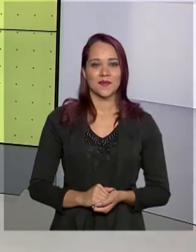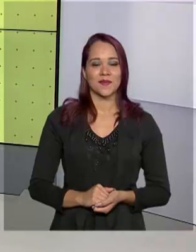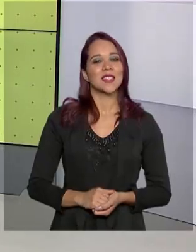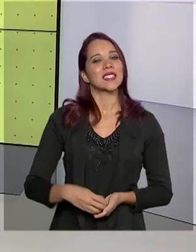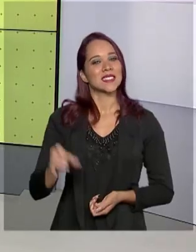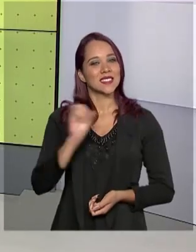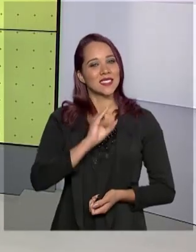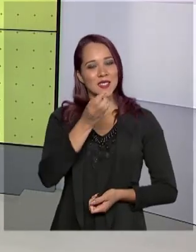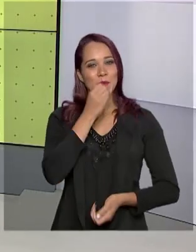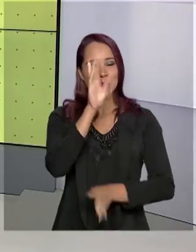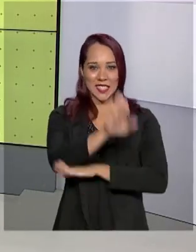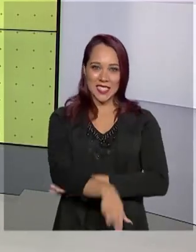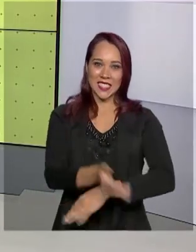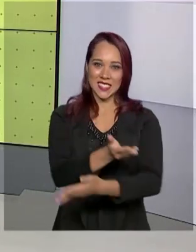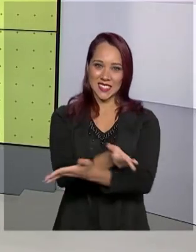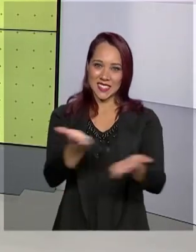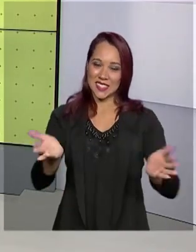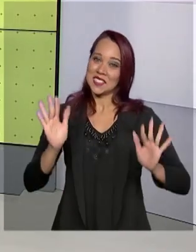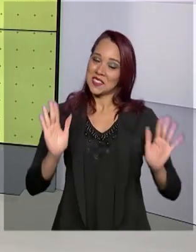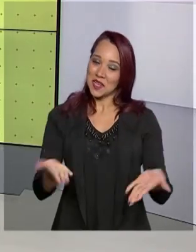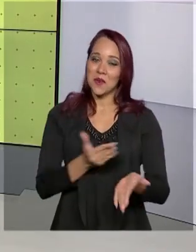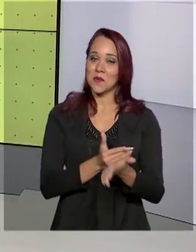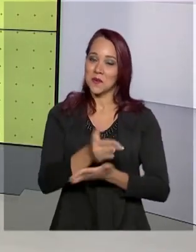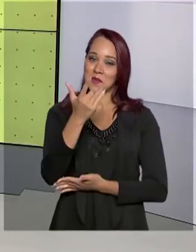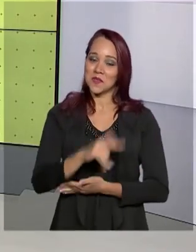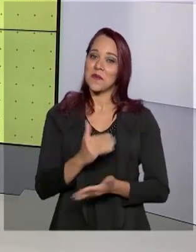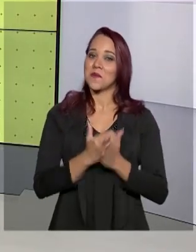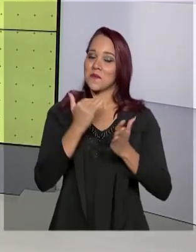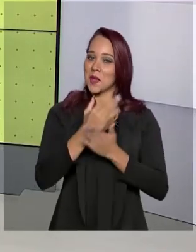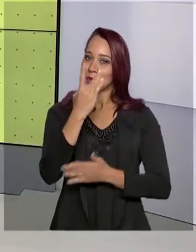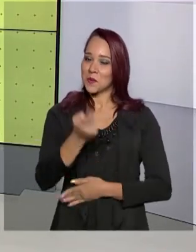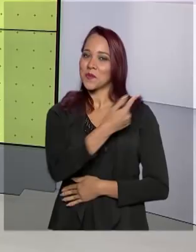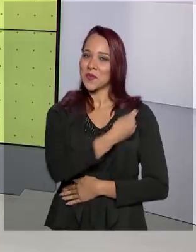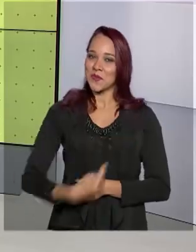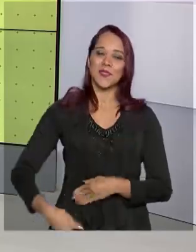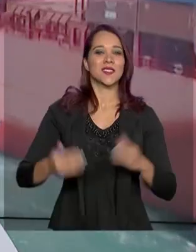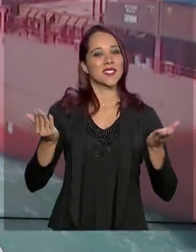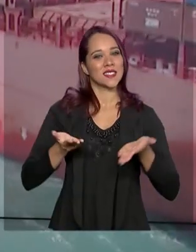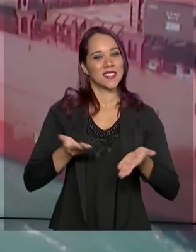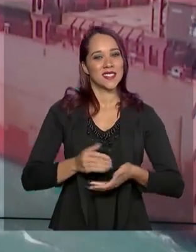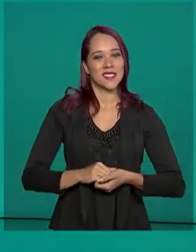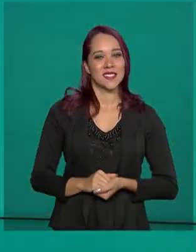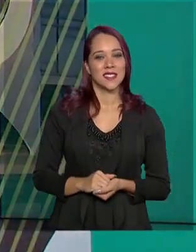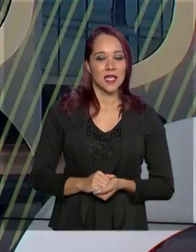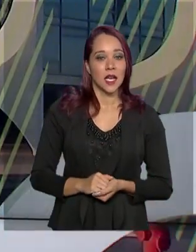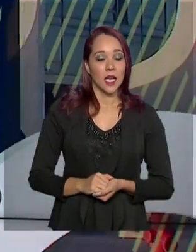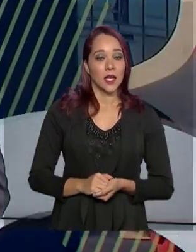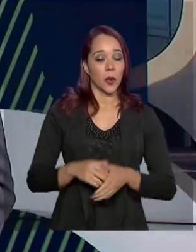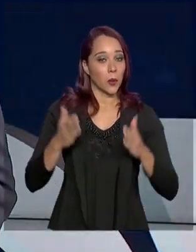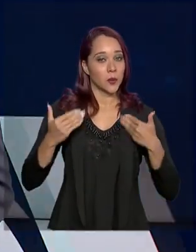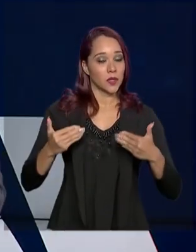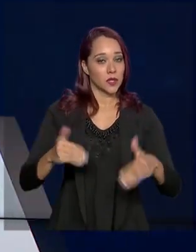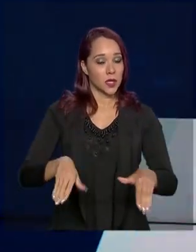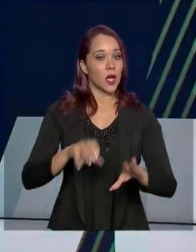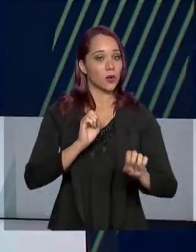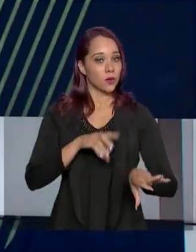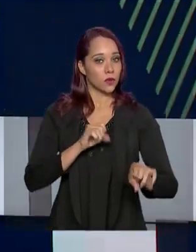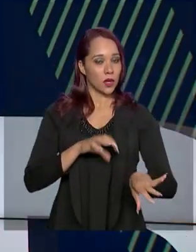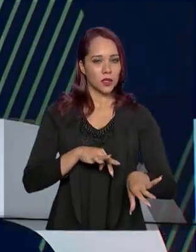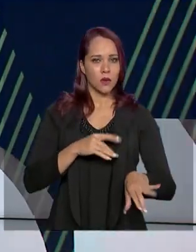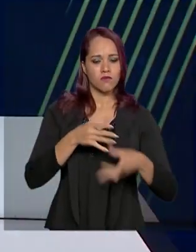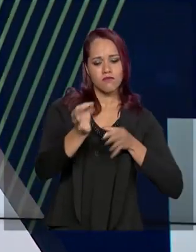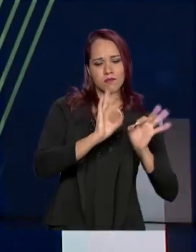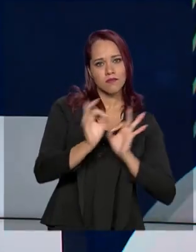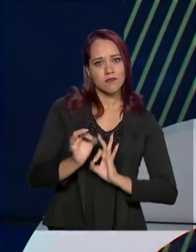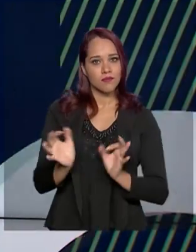Olá, boa tarde para você. Estamos de volta com mais uma edição do Governo Agora. O Ministério da Educação montou uma força